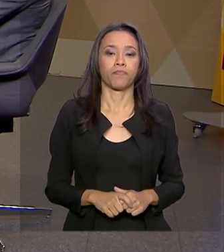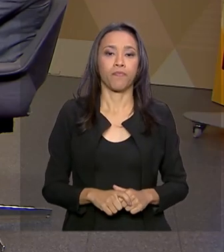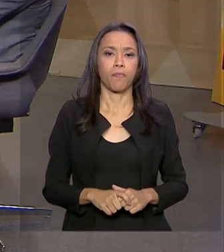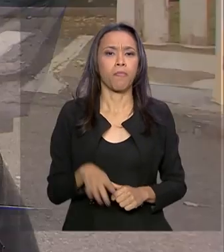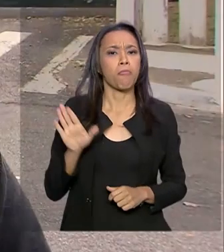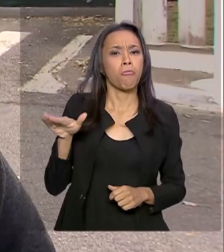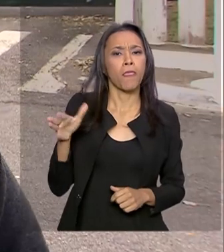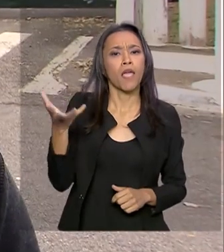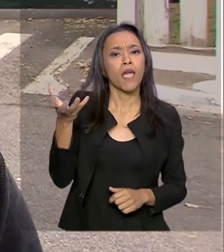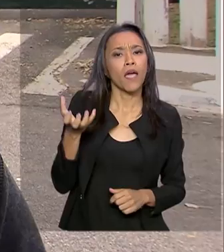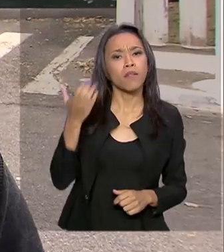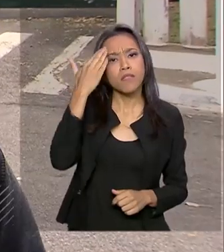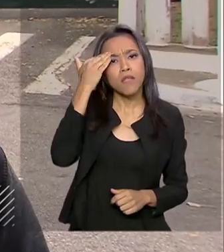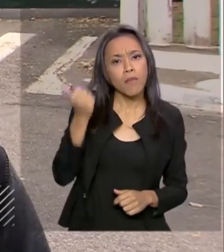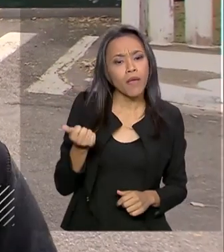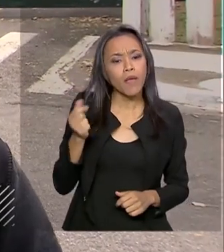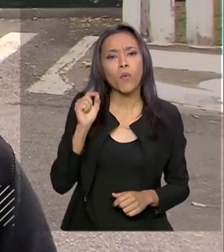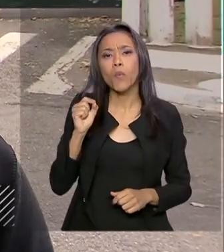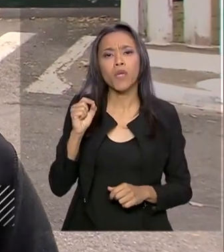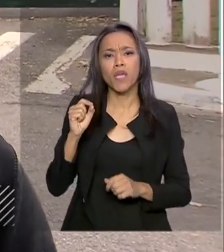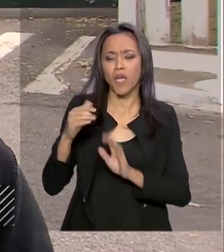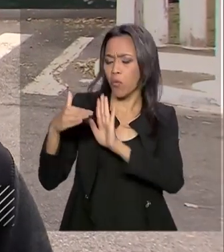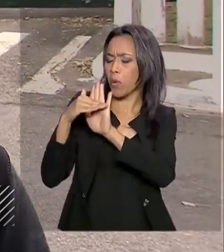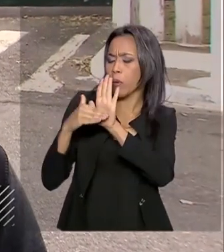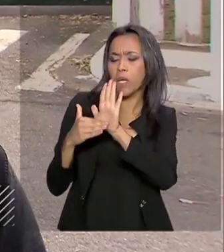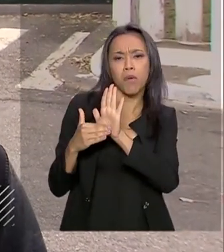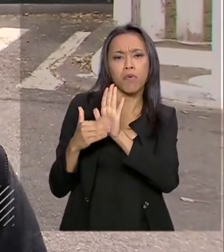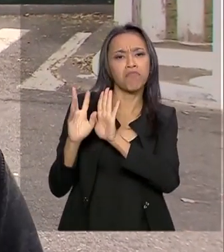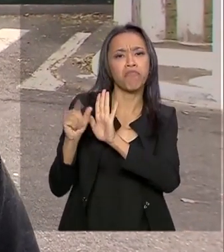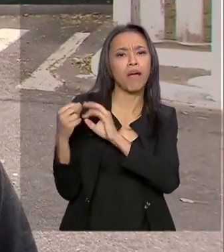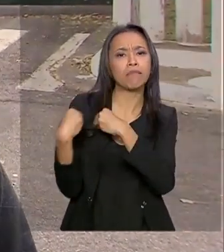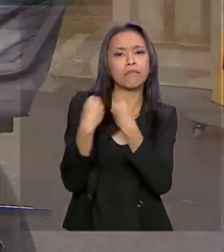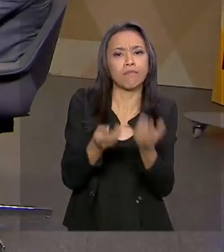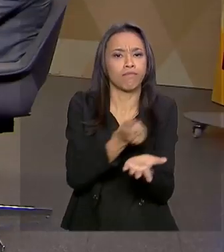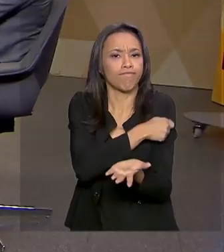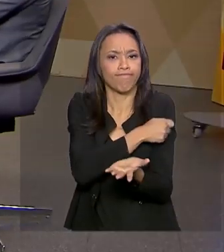Eu gostaria de saber que vantagens o Futurist vai trazer para os alunos.